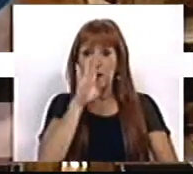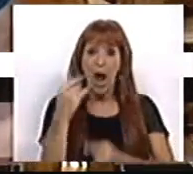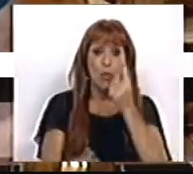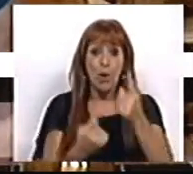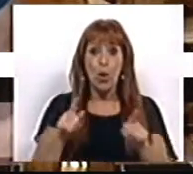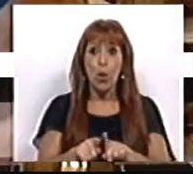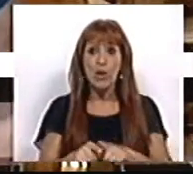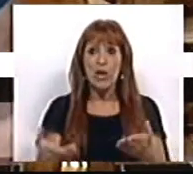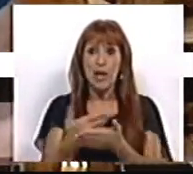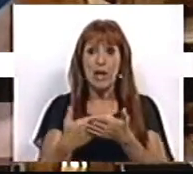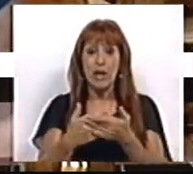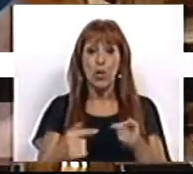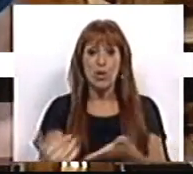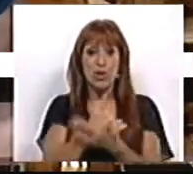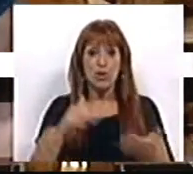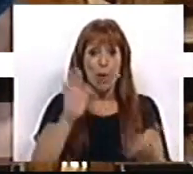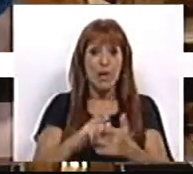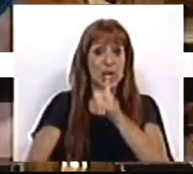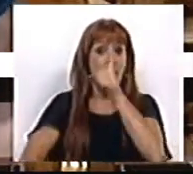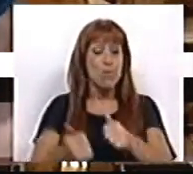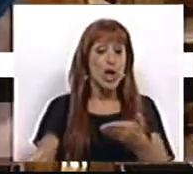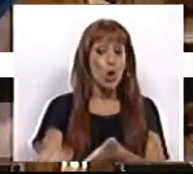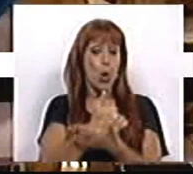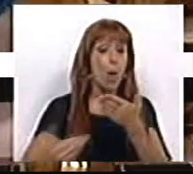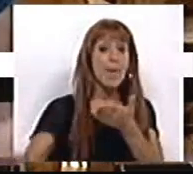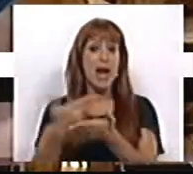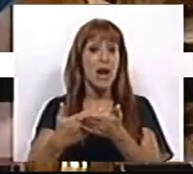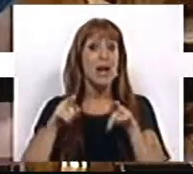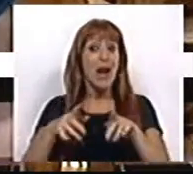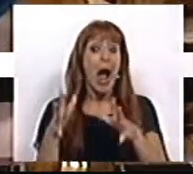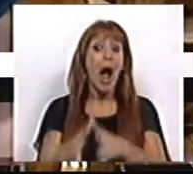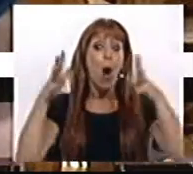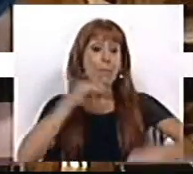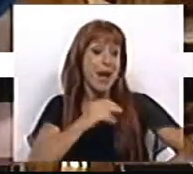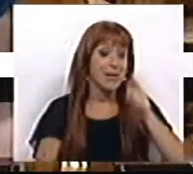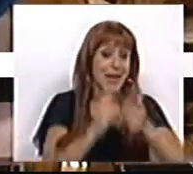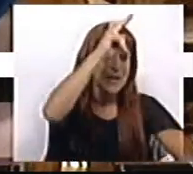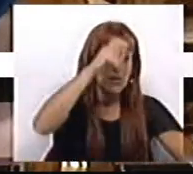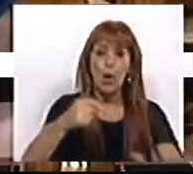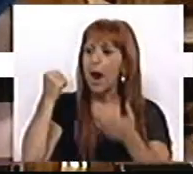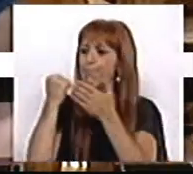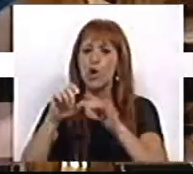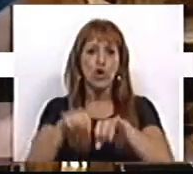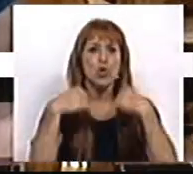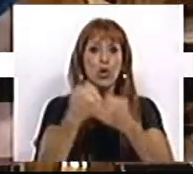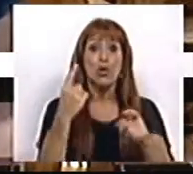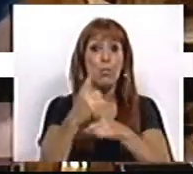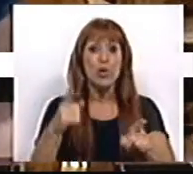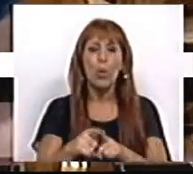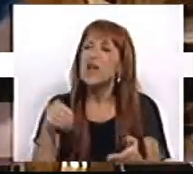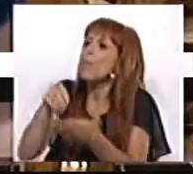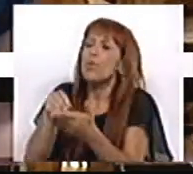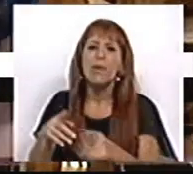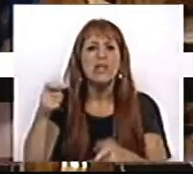coisa que os dados da economia provam, é que a melhor forma de recuperar a economia é aumentar salários e apoios sociais porque não é com